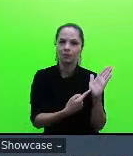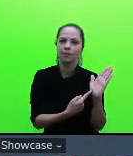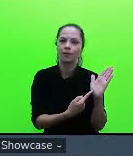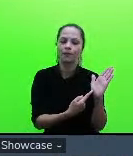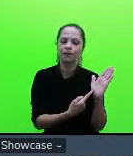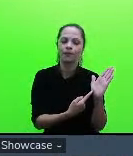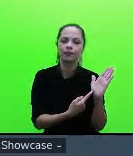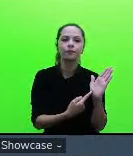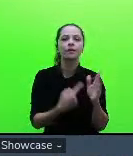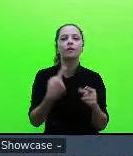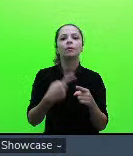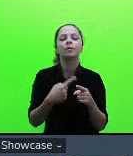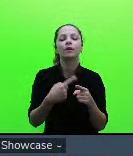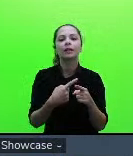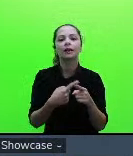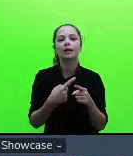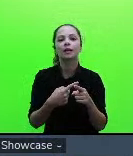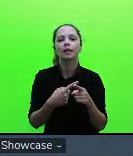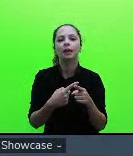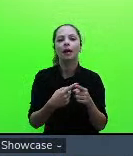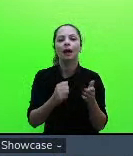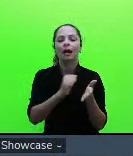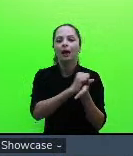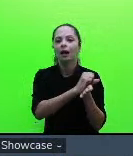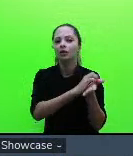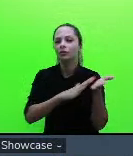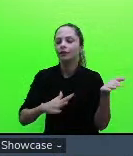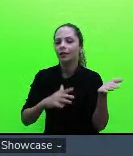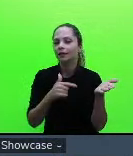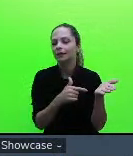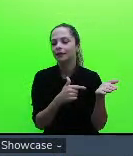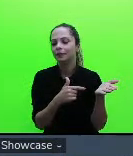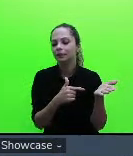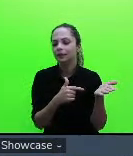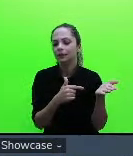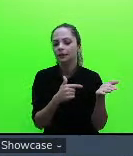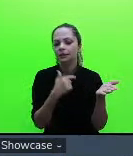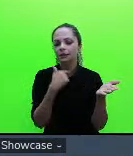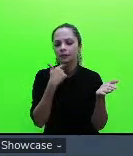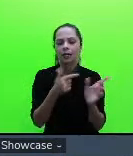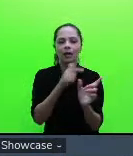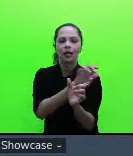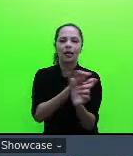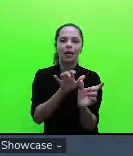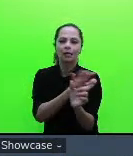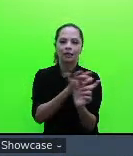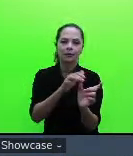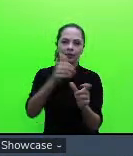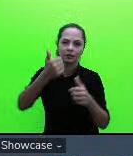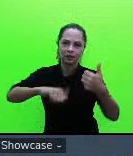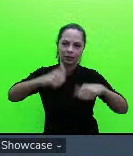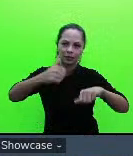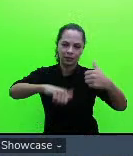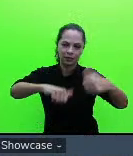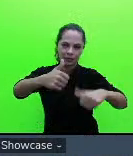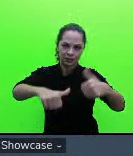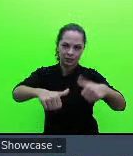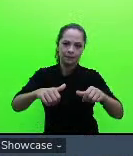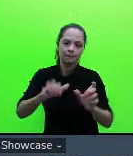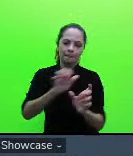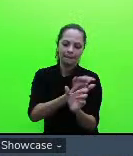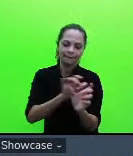atividades não poderiam cumprir o papel do letramento crítico desse letramento